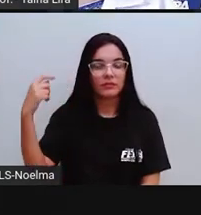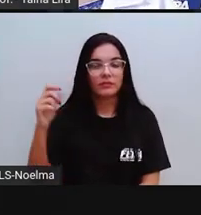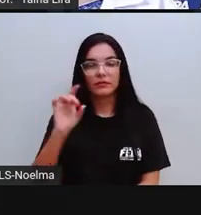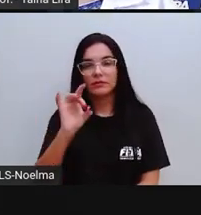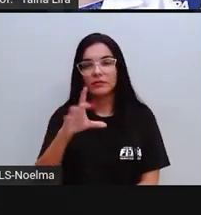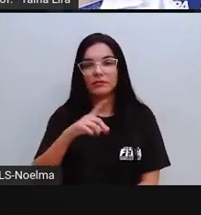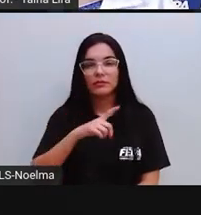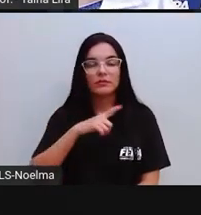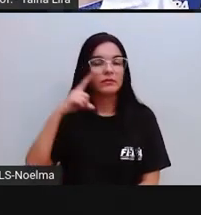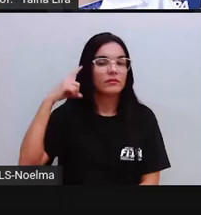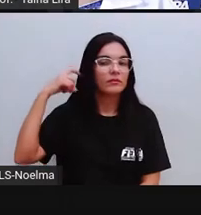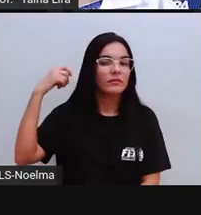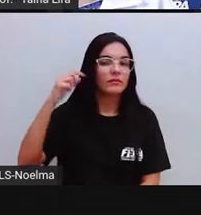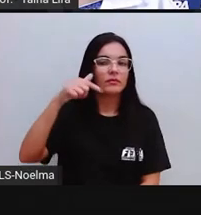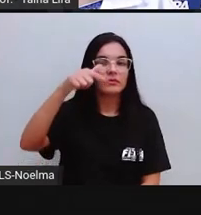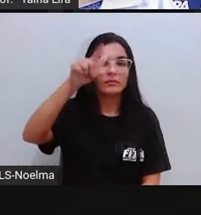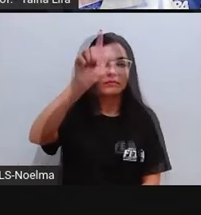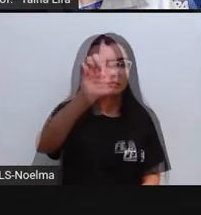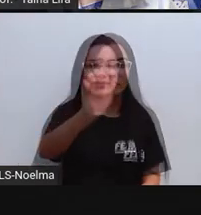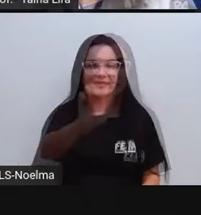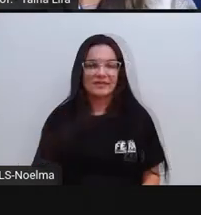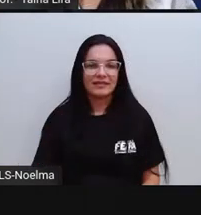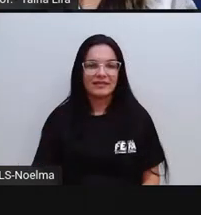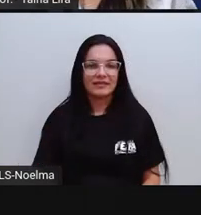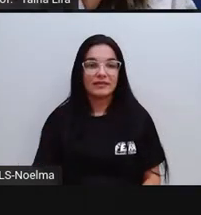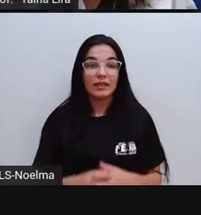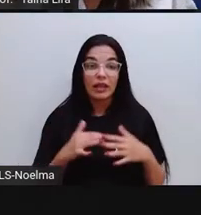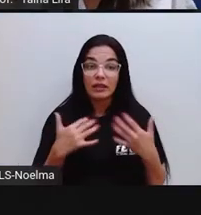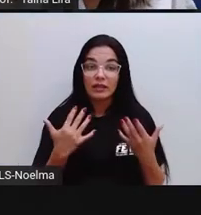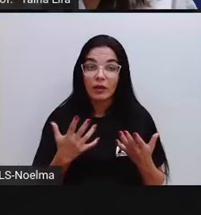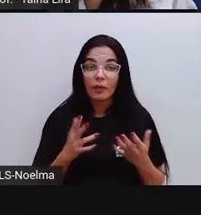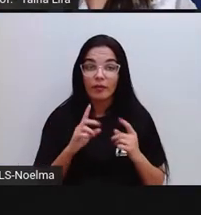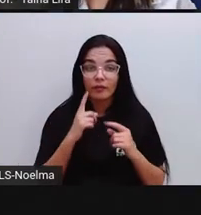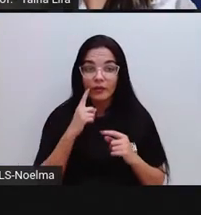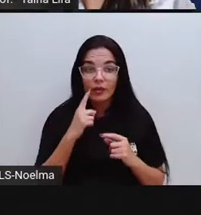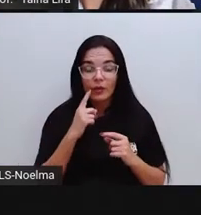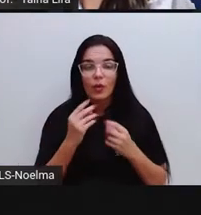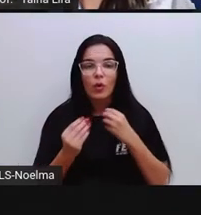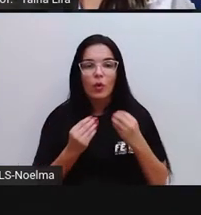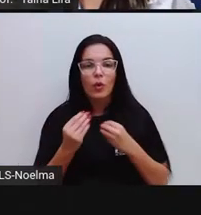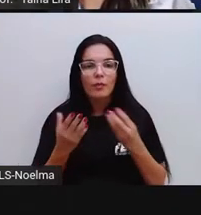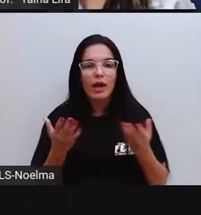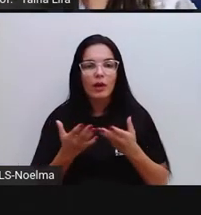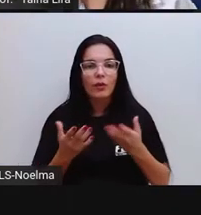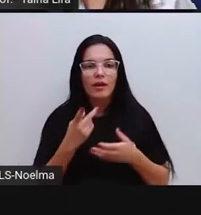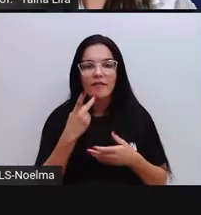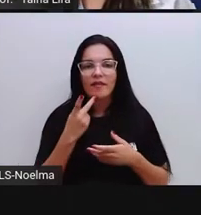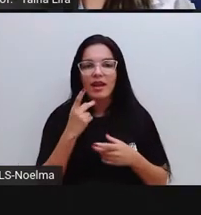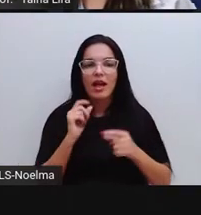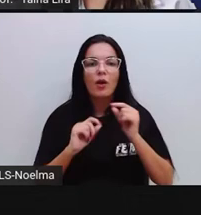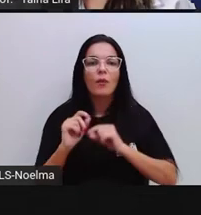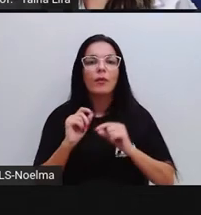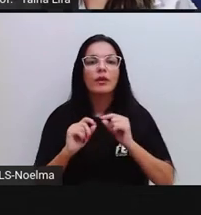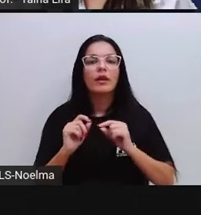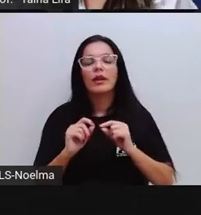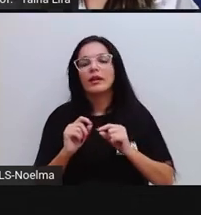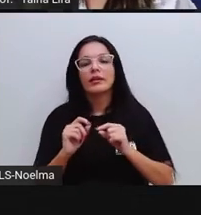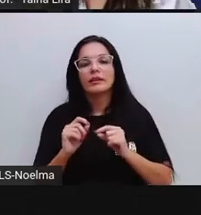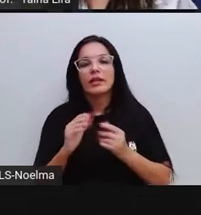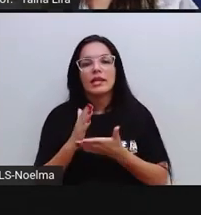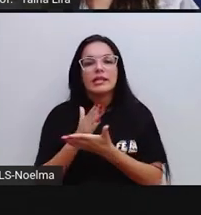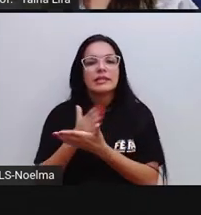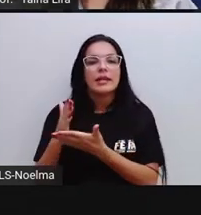a letra U não vai ser pronunciada, tá bom? Então, segundo ano, olha lá, vamos falar aqui agora também sobre a